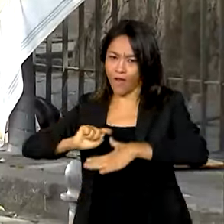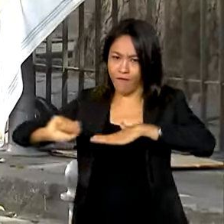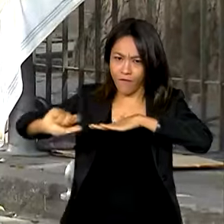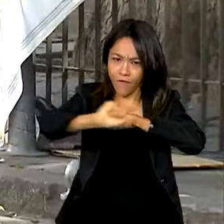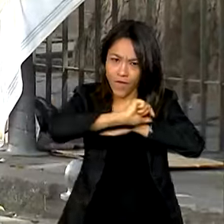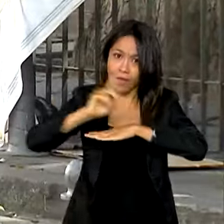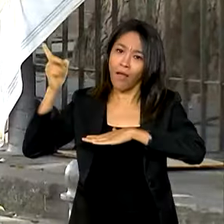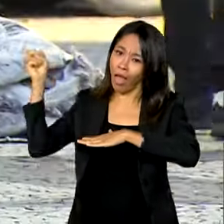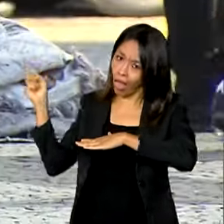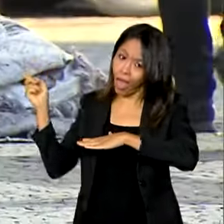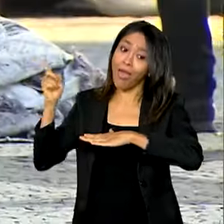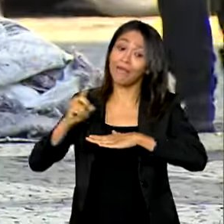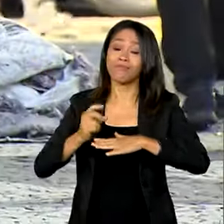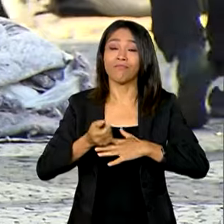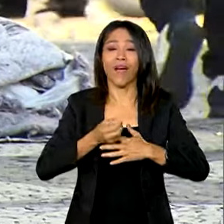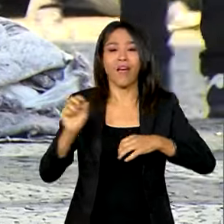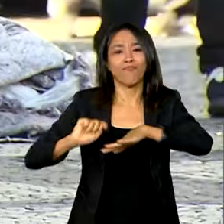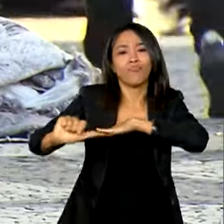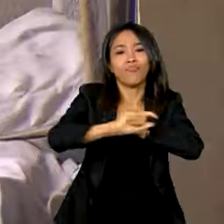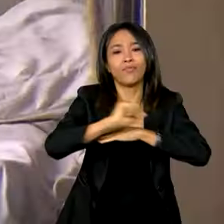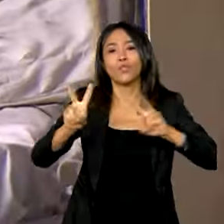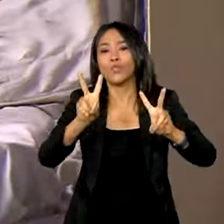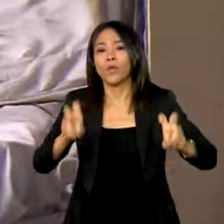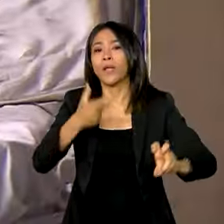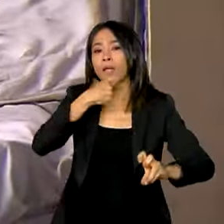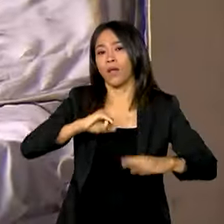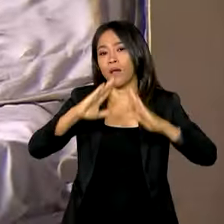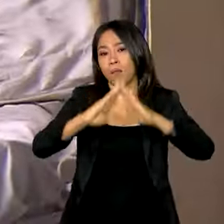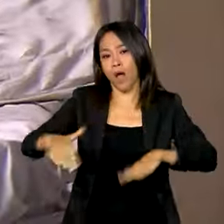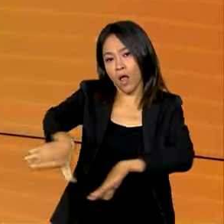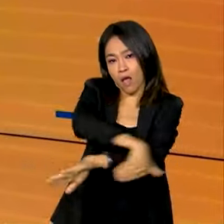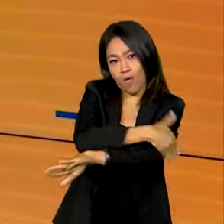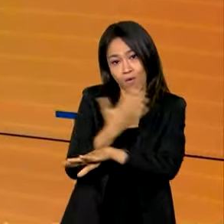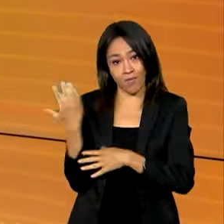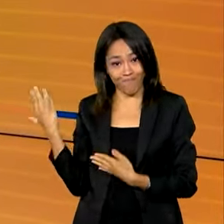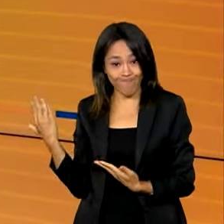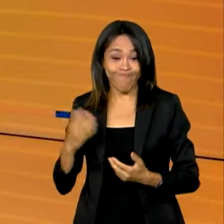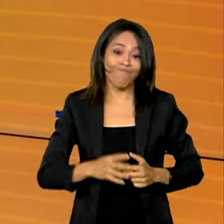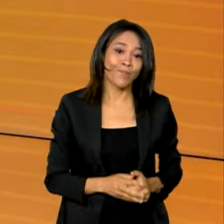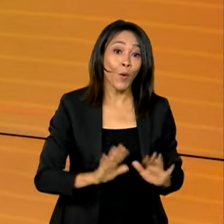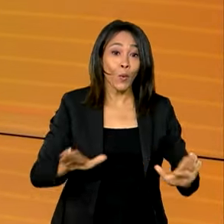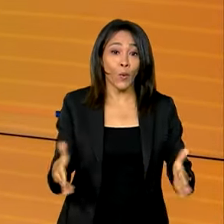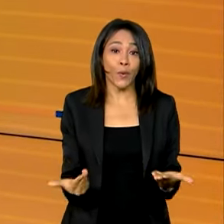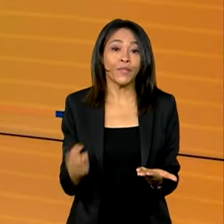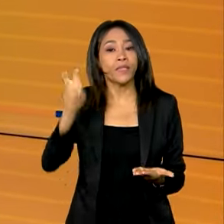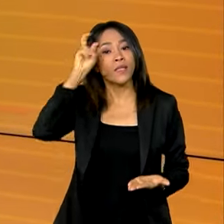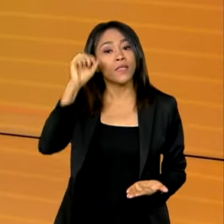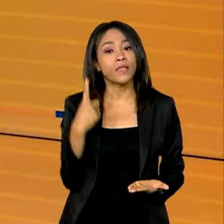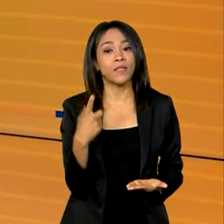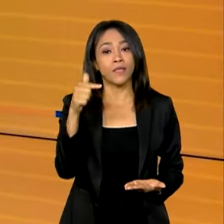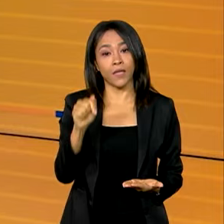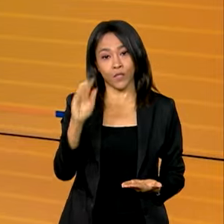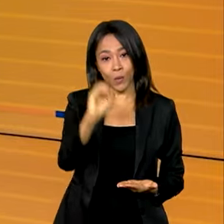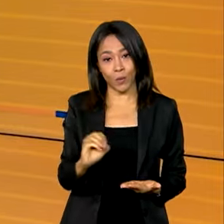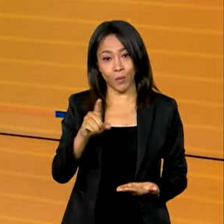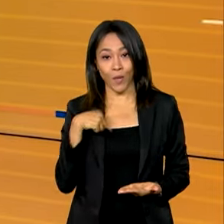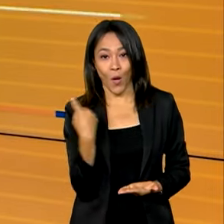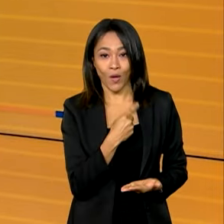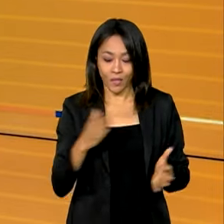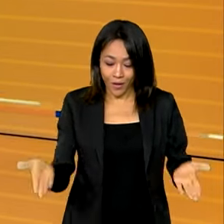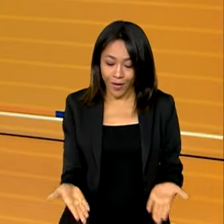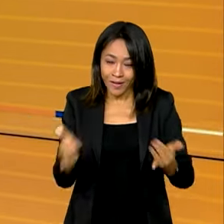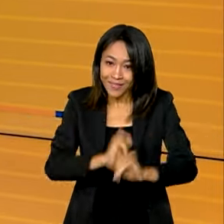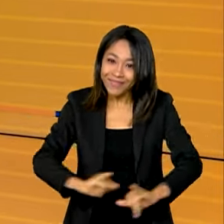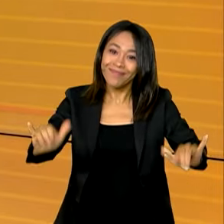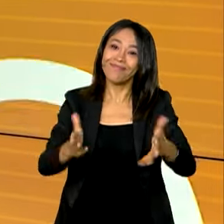O alvo da vez é um boato sobre a população em situação de rua. Quinta-feira, 17 de outubro, o Brasil em